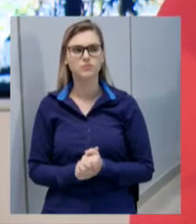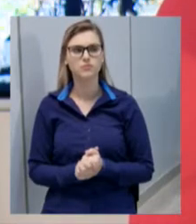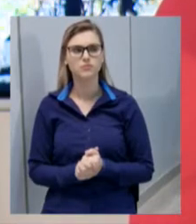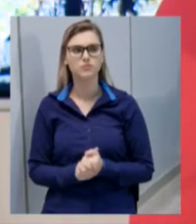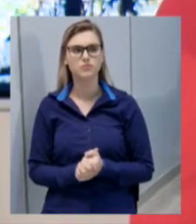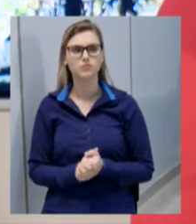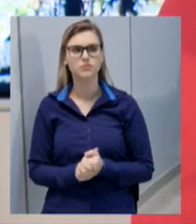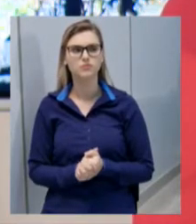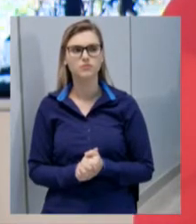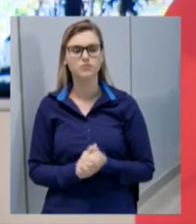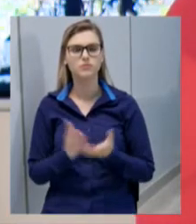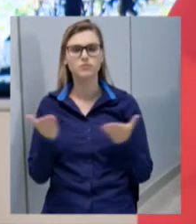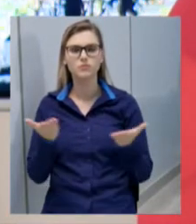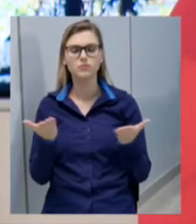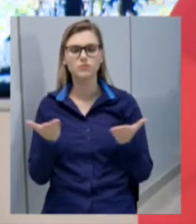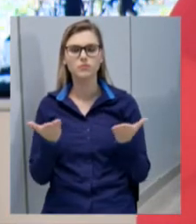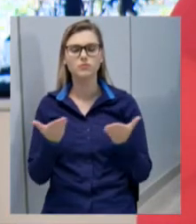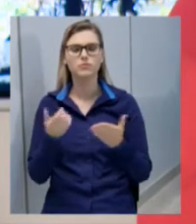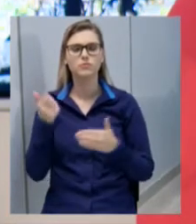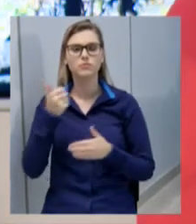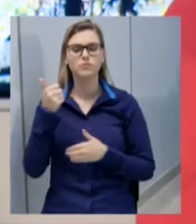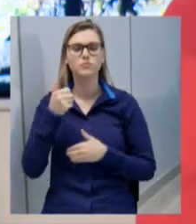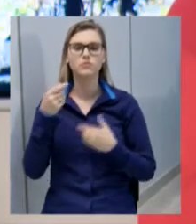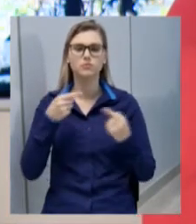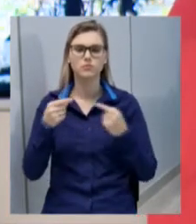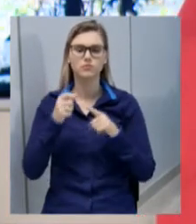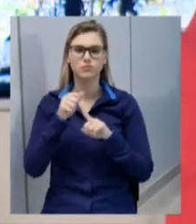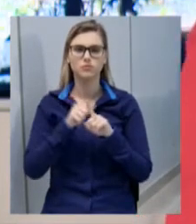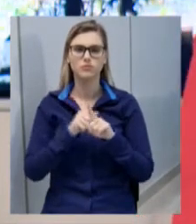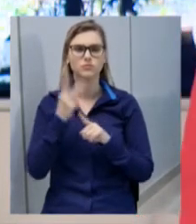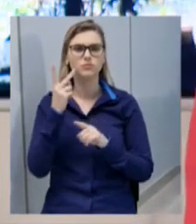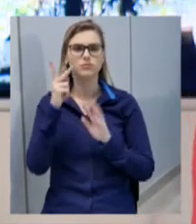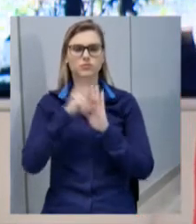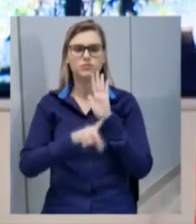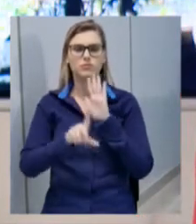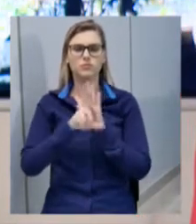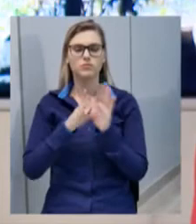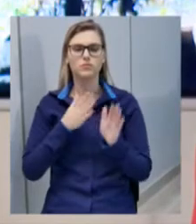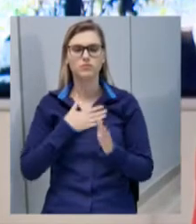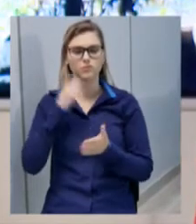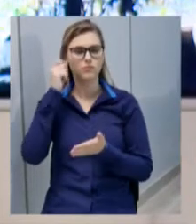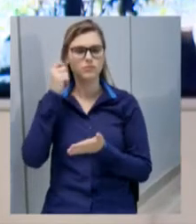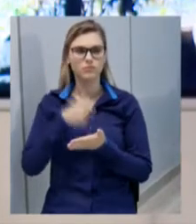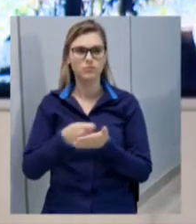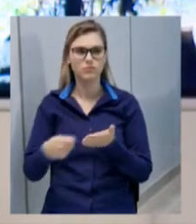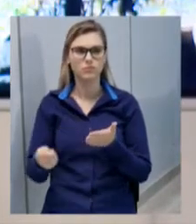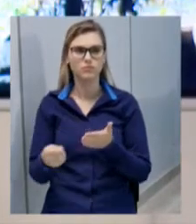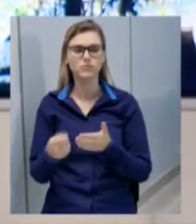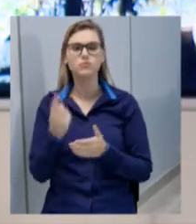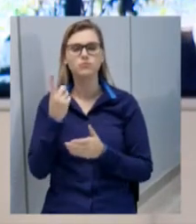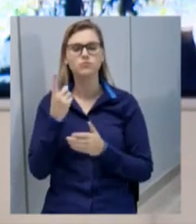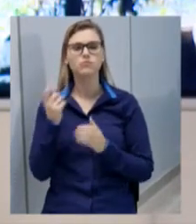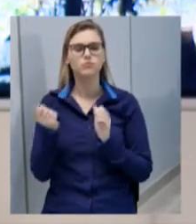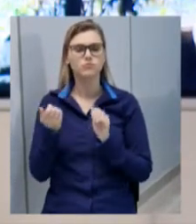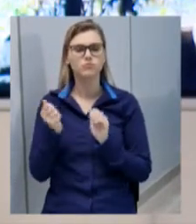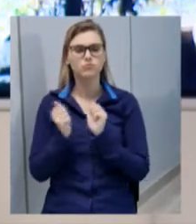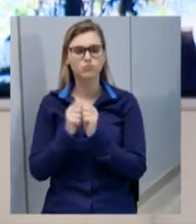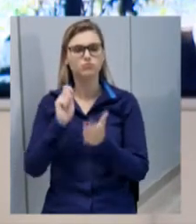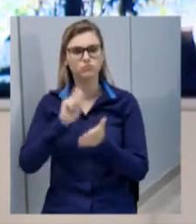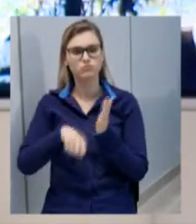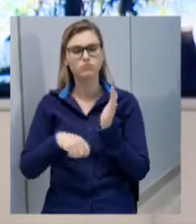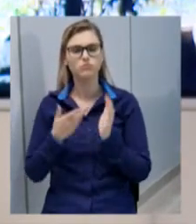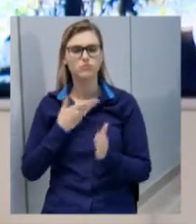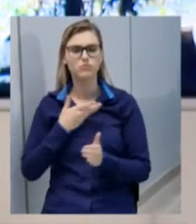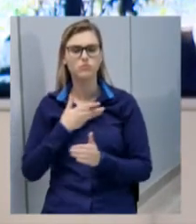Hoje entra em primeira sessão dois projetos de lei de minha autoria, um em parceria com o companheiro Tcheker, onde